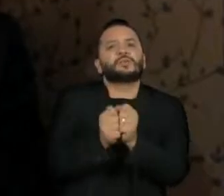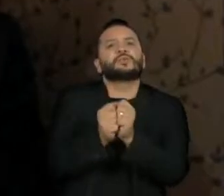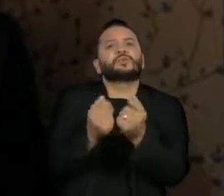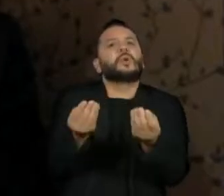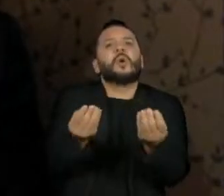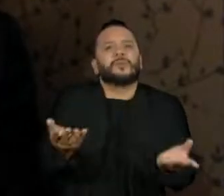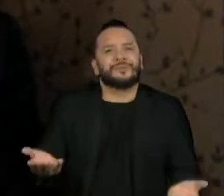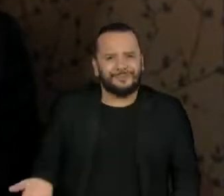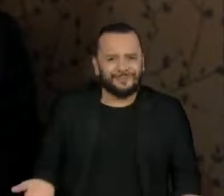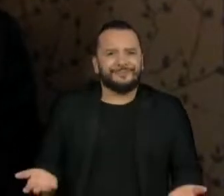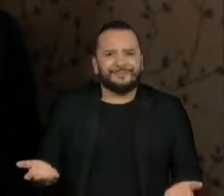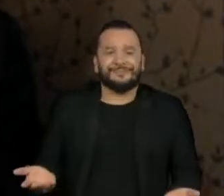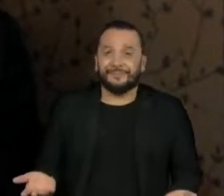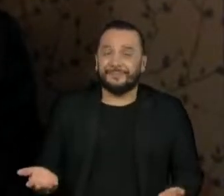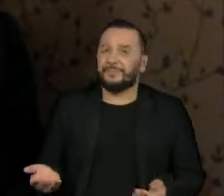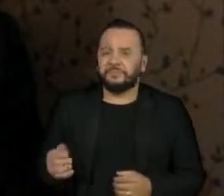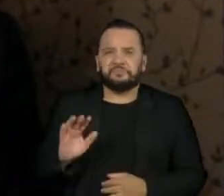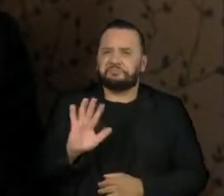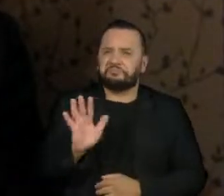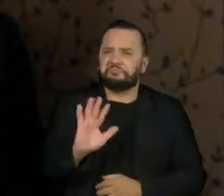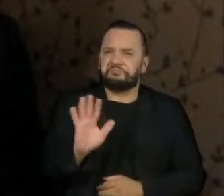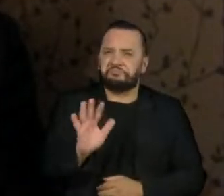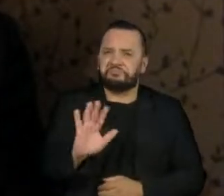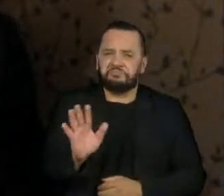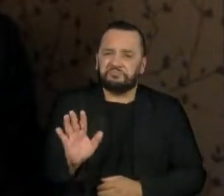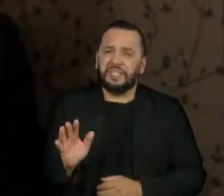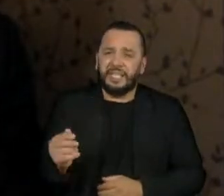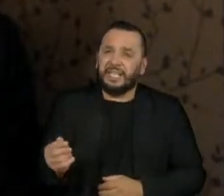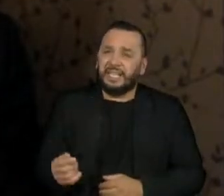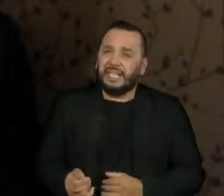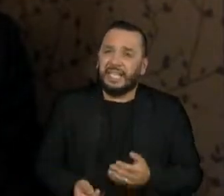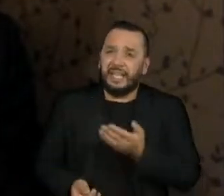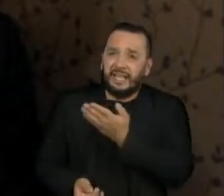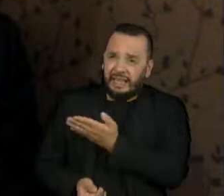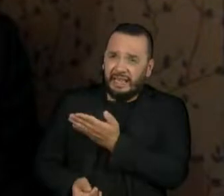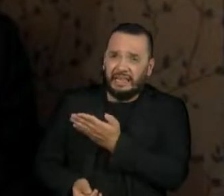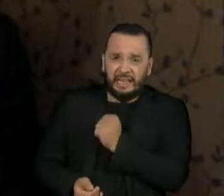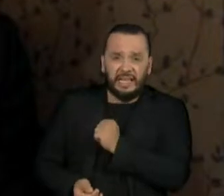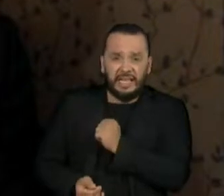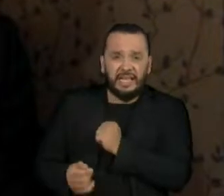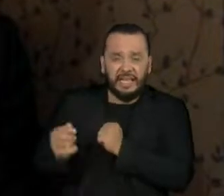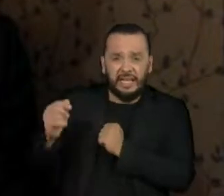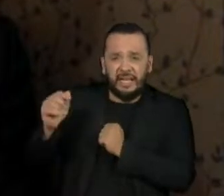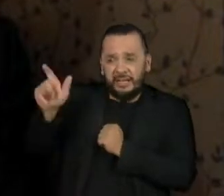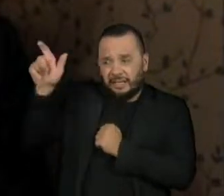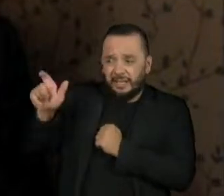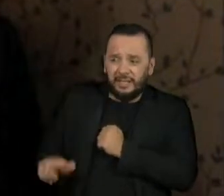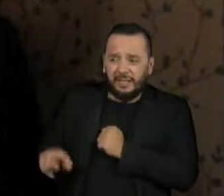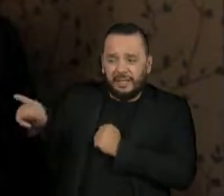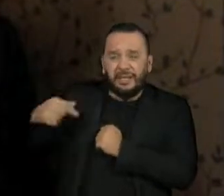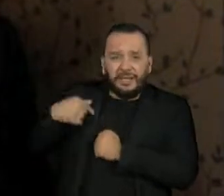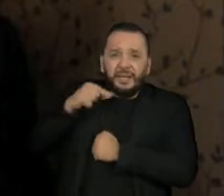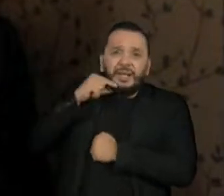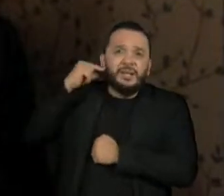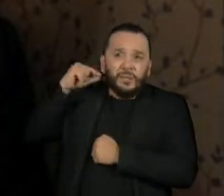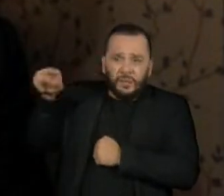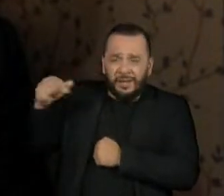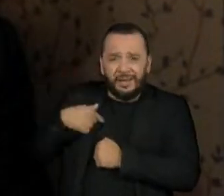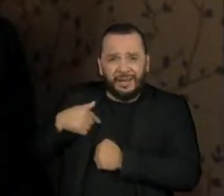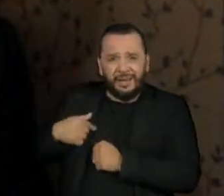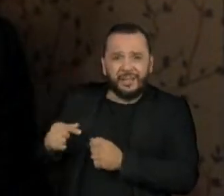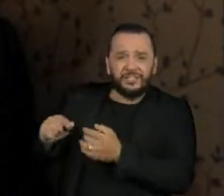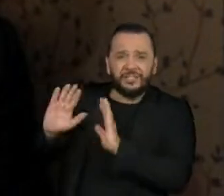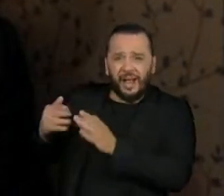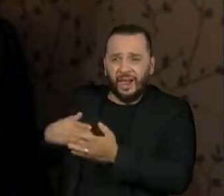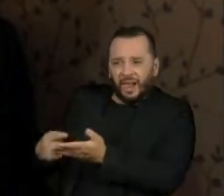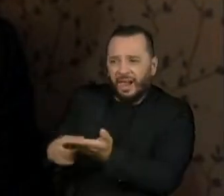Absolutamente não, primeiro que eu não tenho elementos para imputar a ele a responsabilidade por esses movimentos regimentais que foram